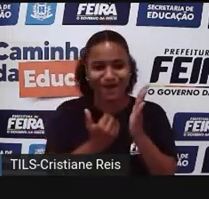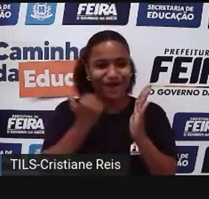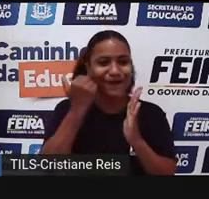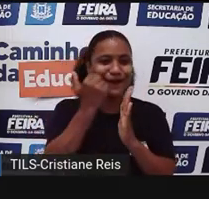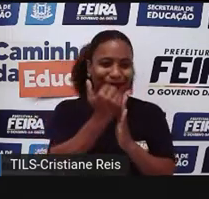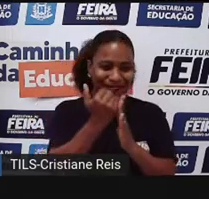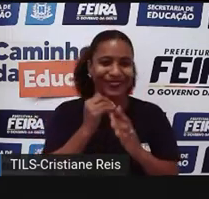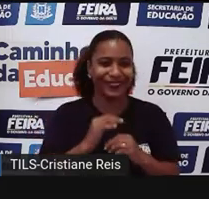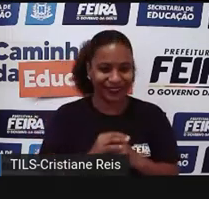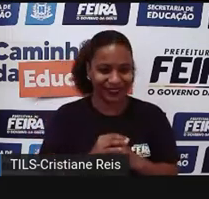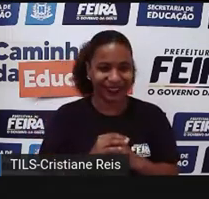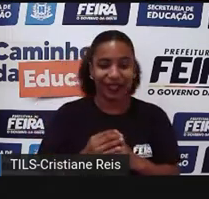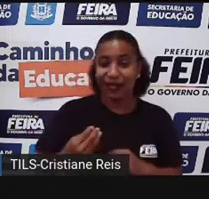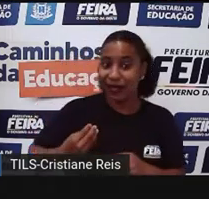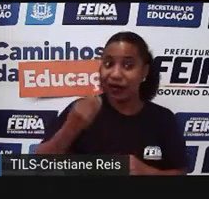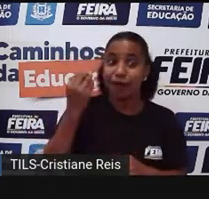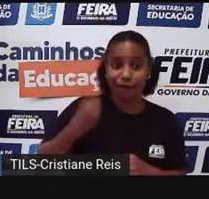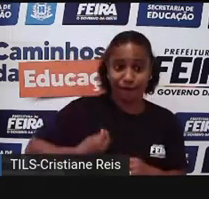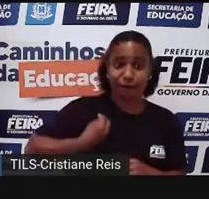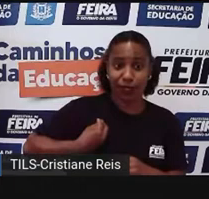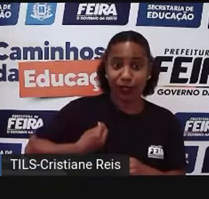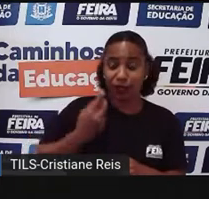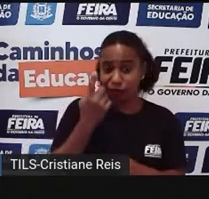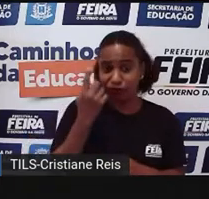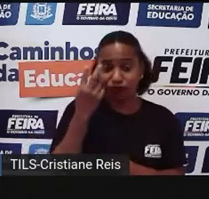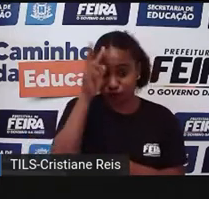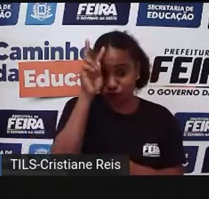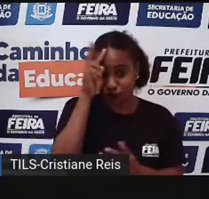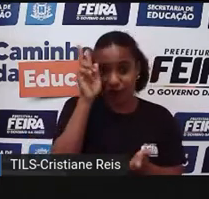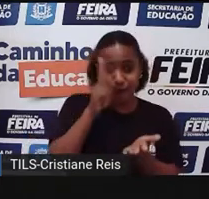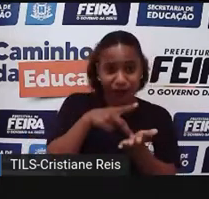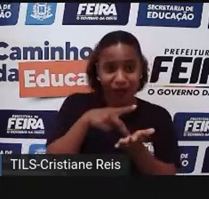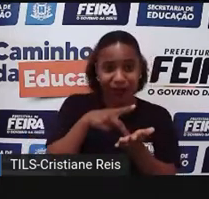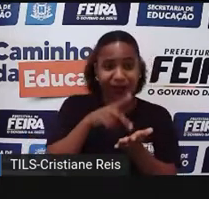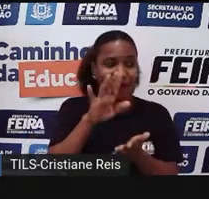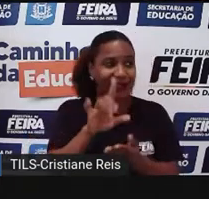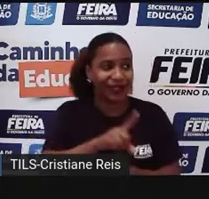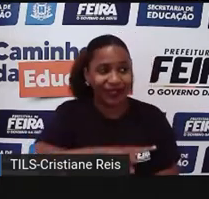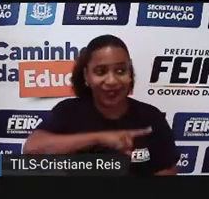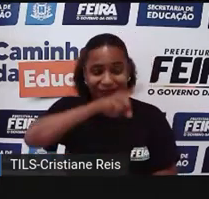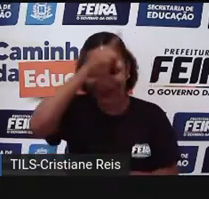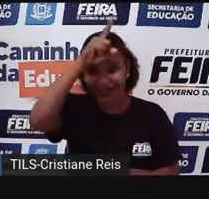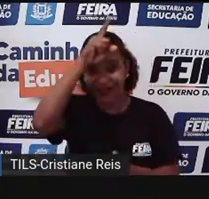vivenciadas, o homem também criava essas histórias, ou seja, inventava as histórias mesmo.